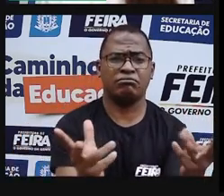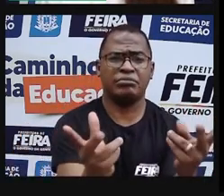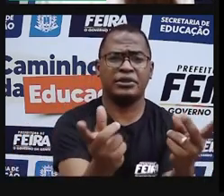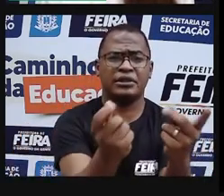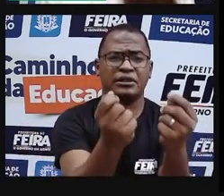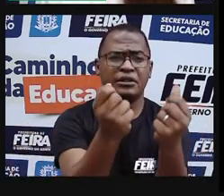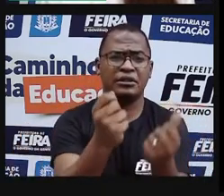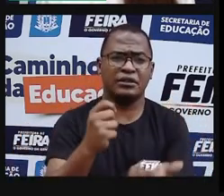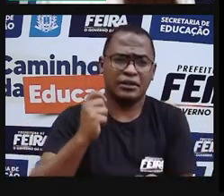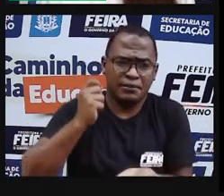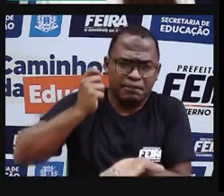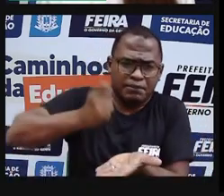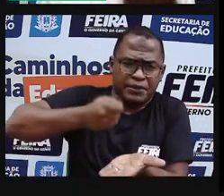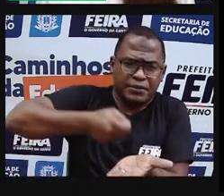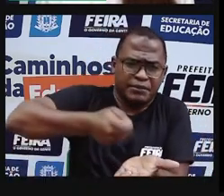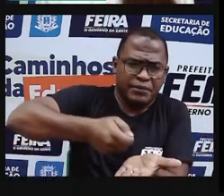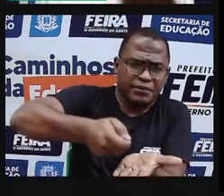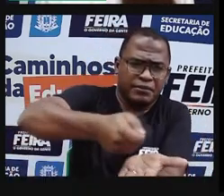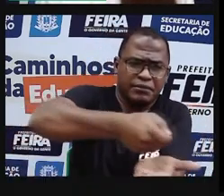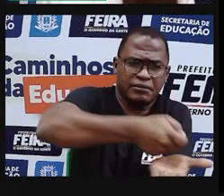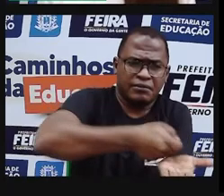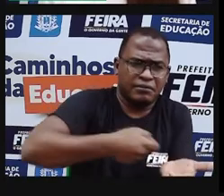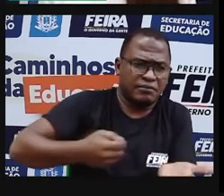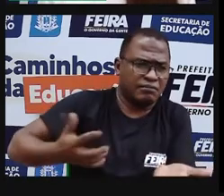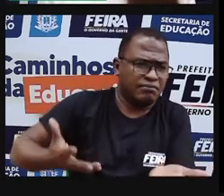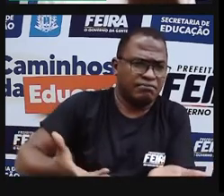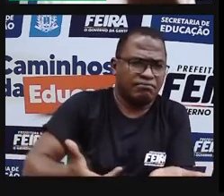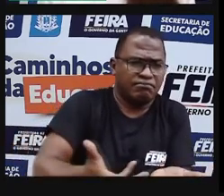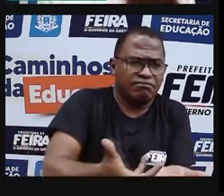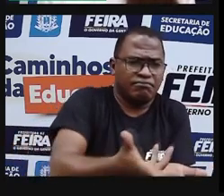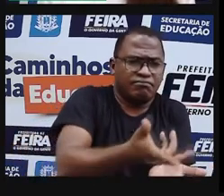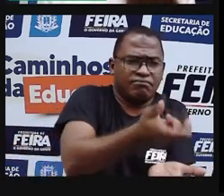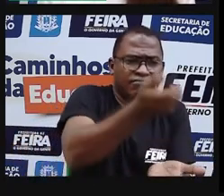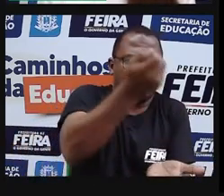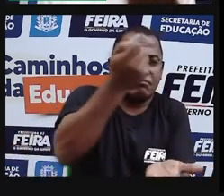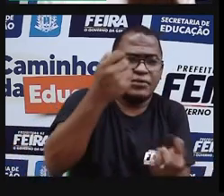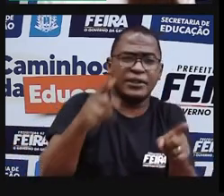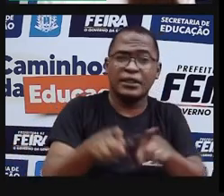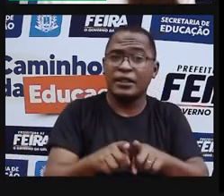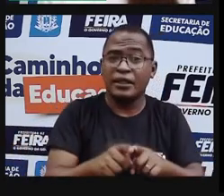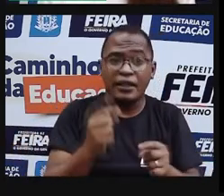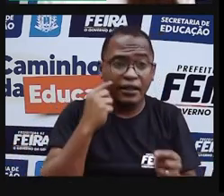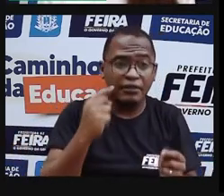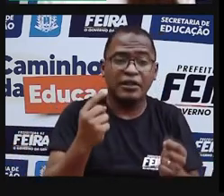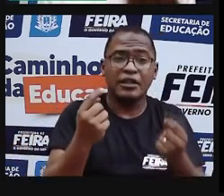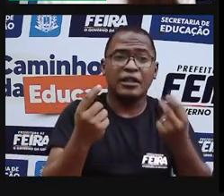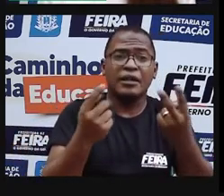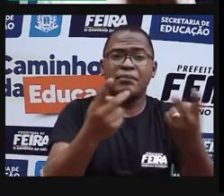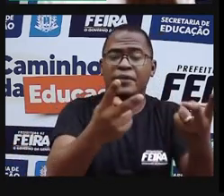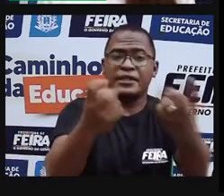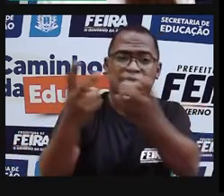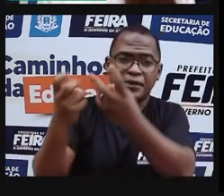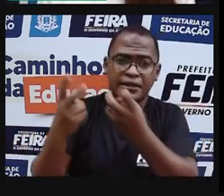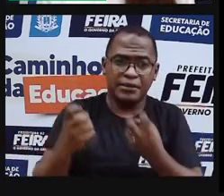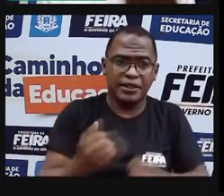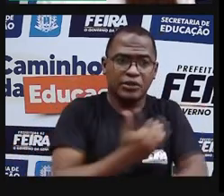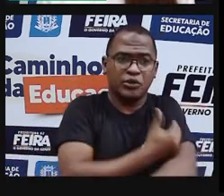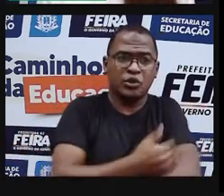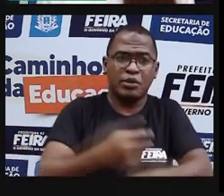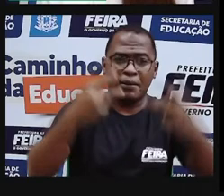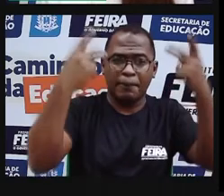Borges, entalha cenas da cultura e do cotidiano nordestino, retratando as tradições,